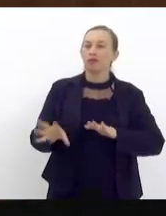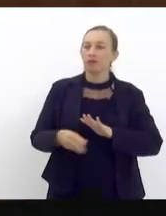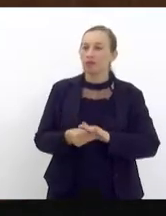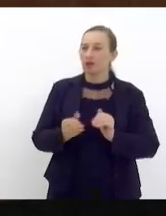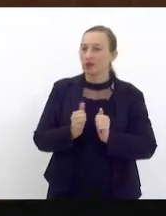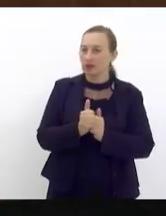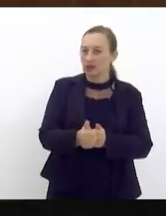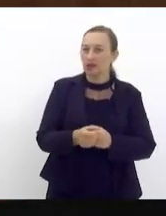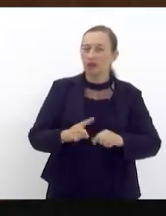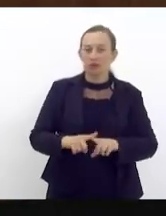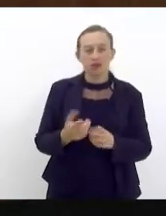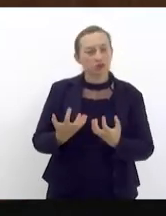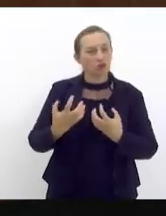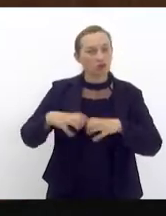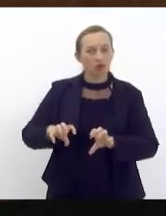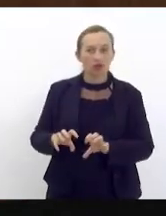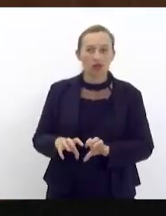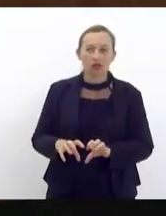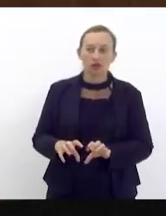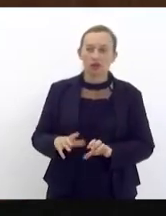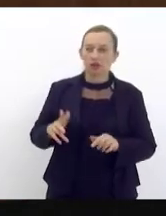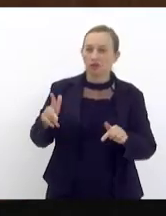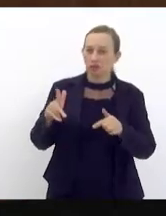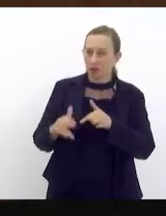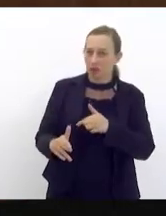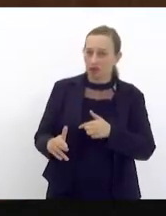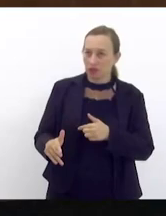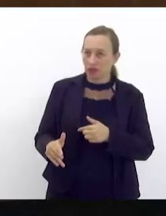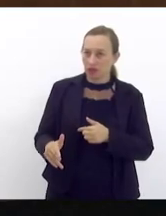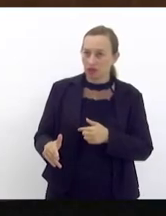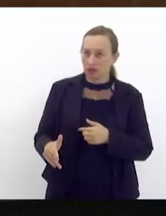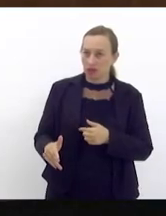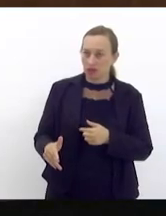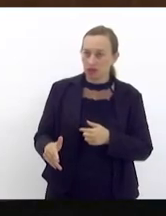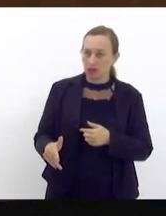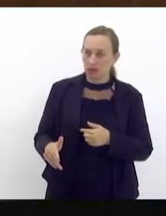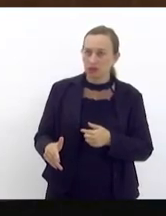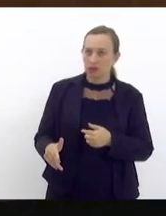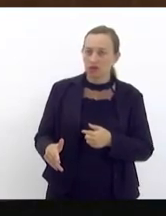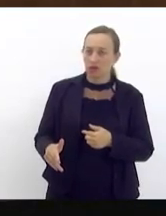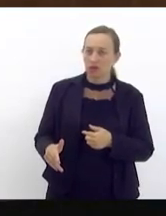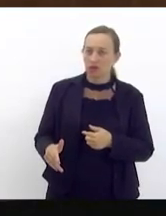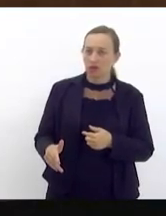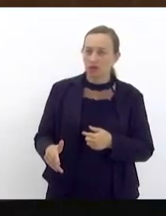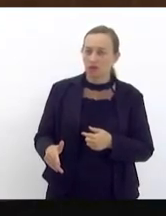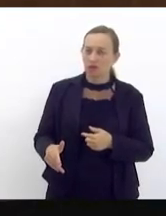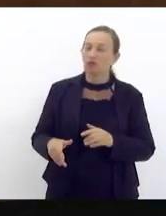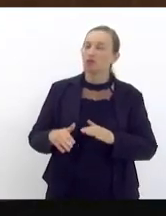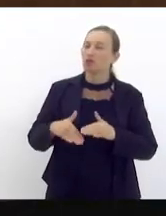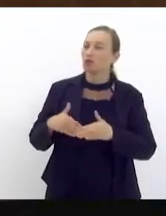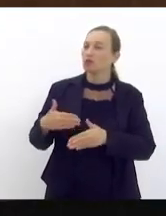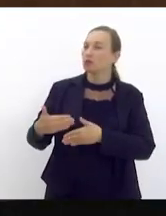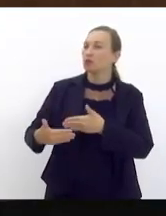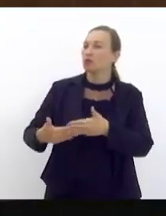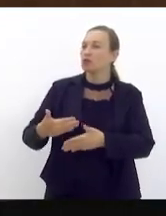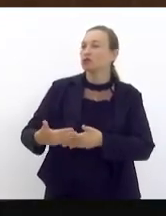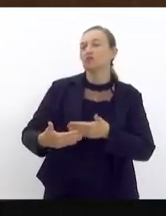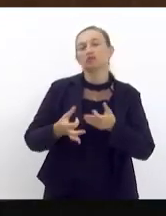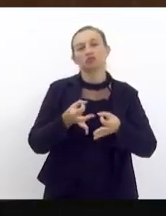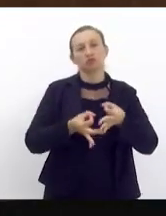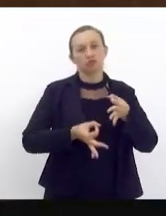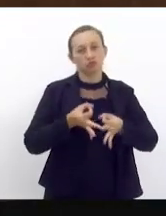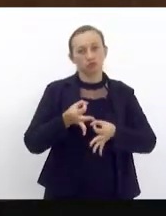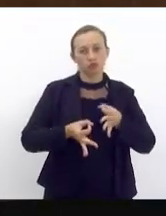mas nós não queremos ser aqueles que impedem que venham impedir que o processo de justiça